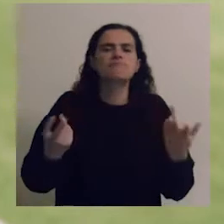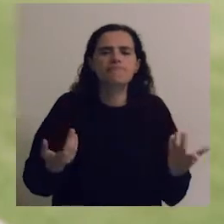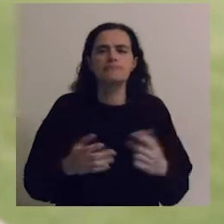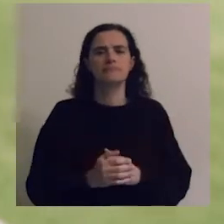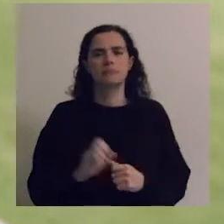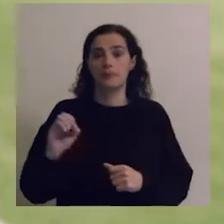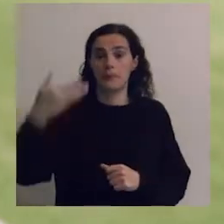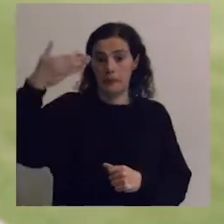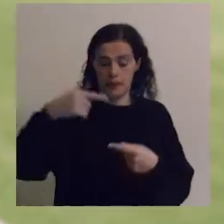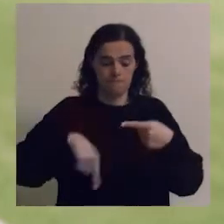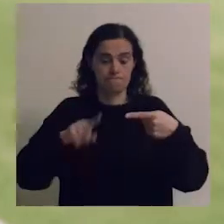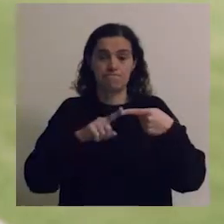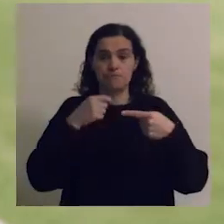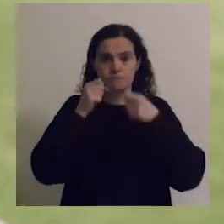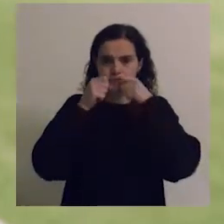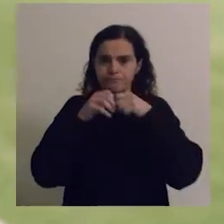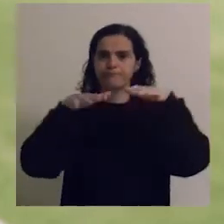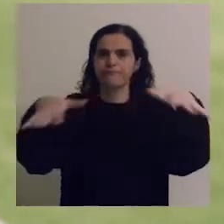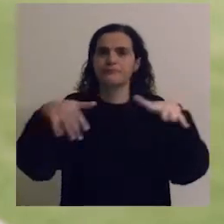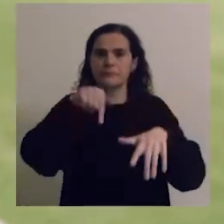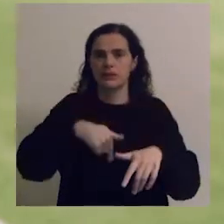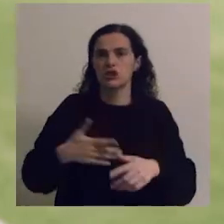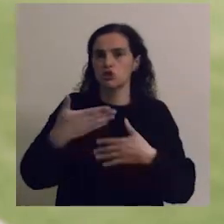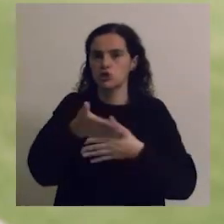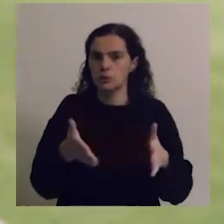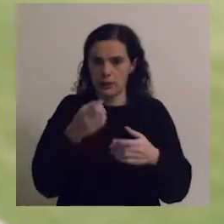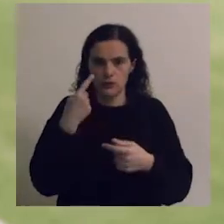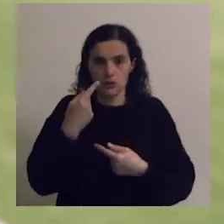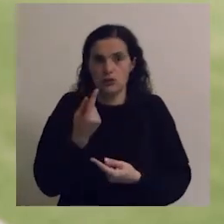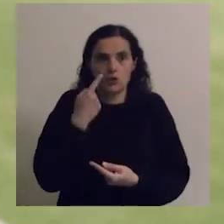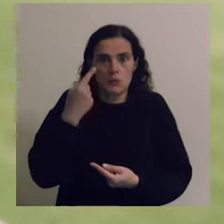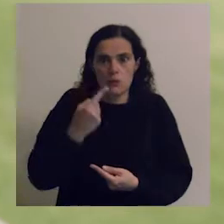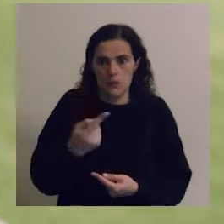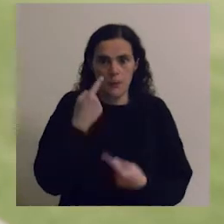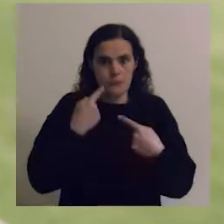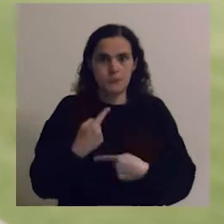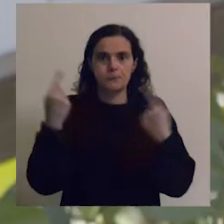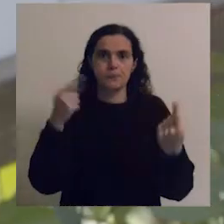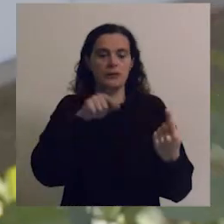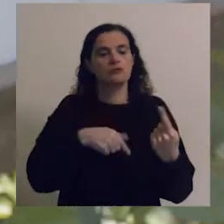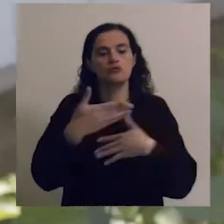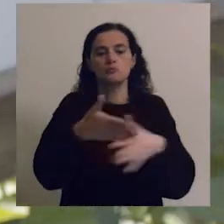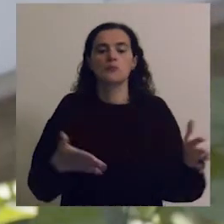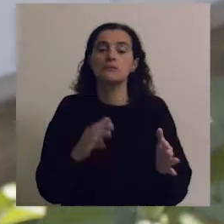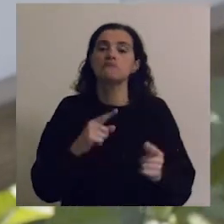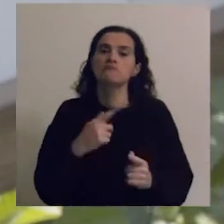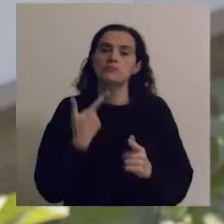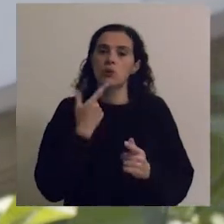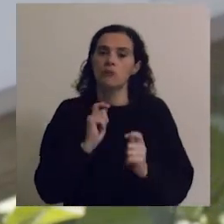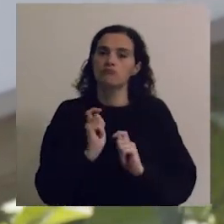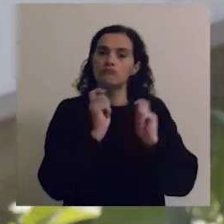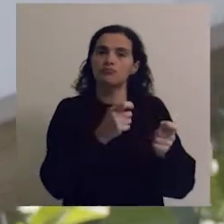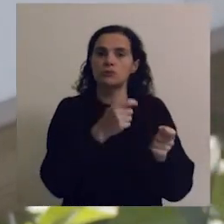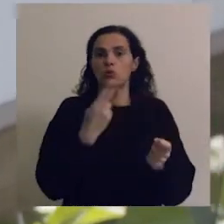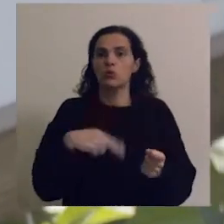o objetivo de, em primeiro lugar, divulgar estes espaços singulares, espaços que foram designados